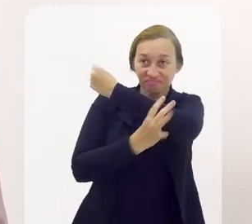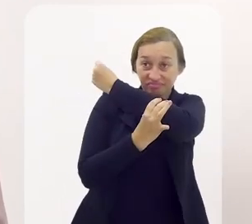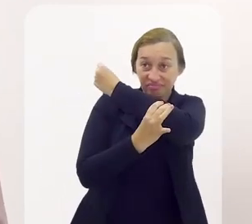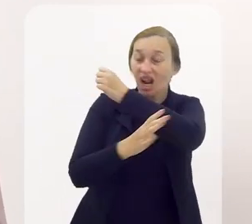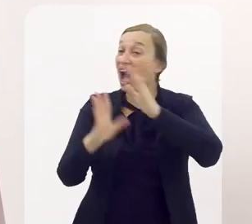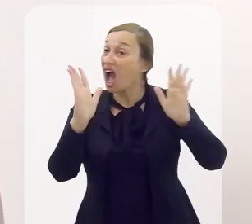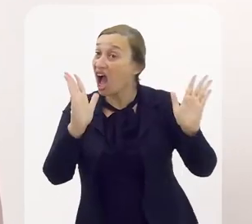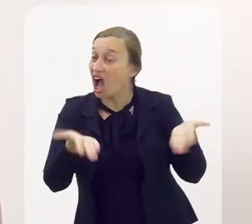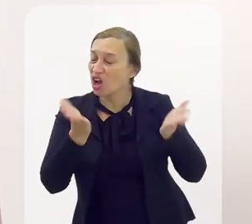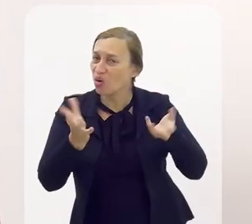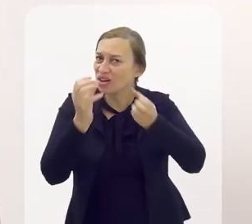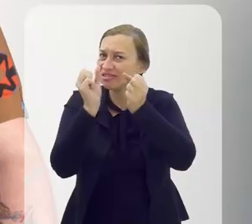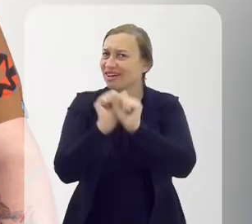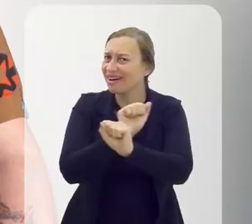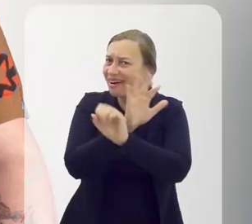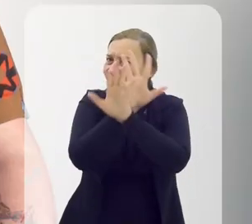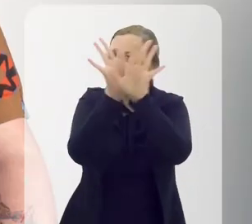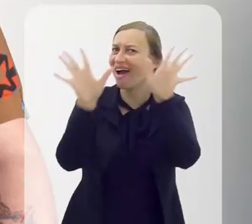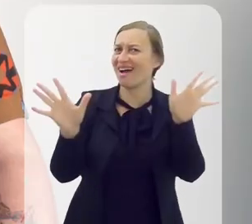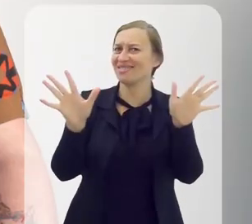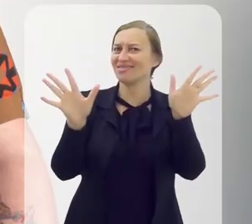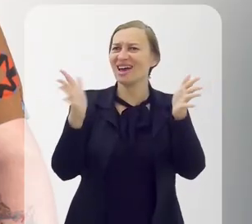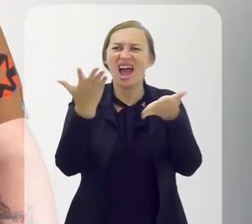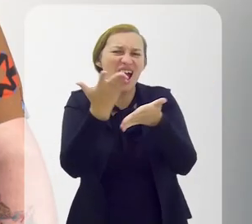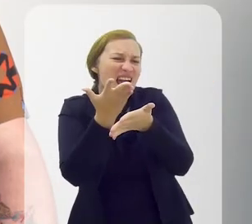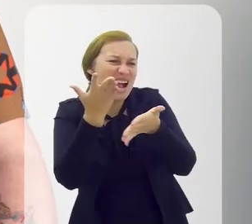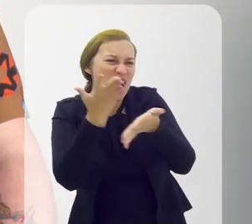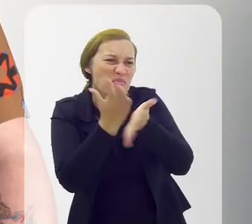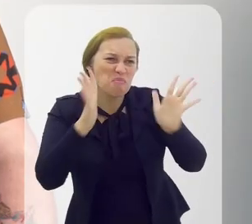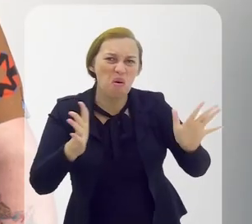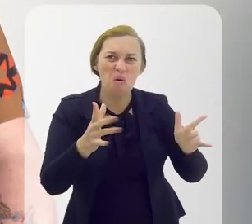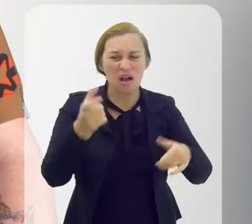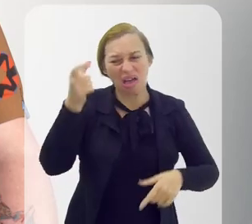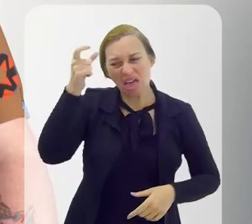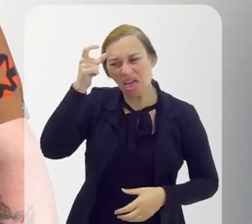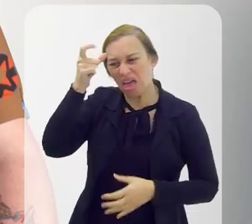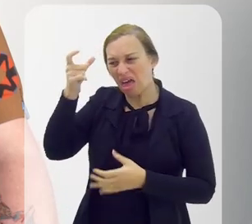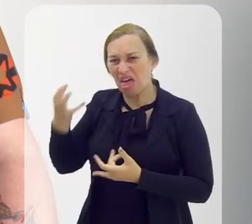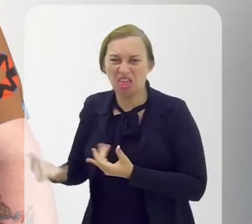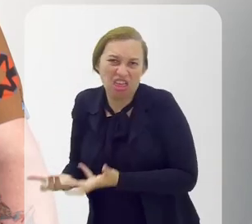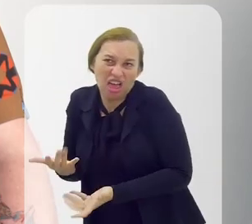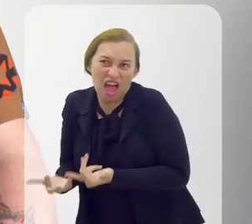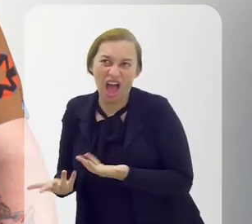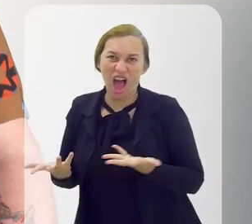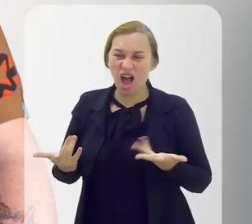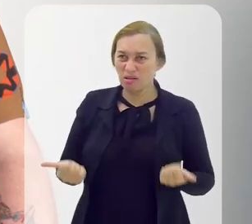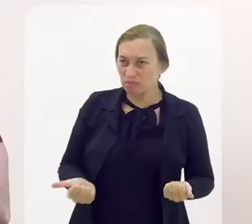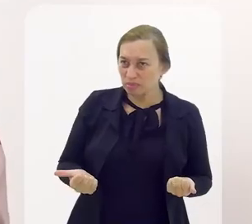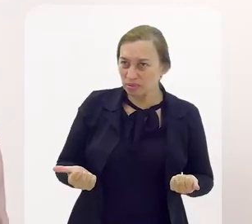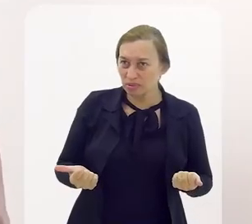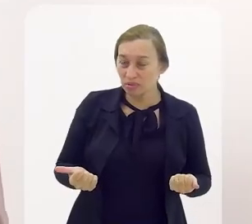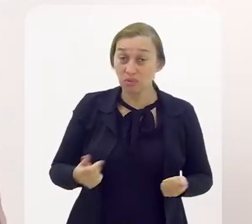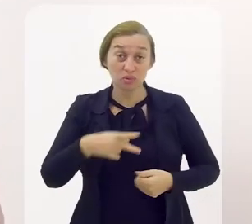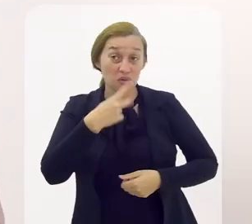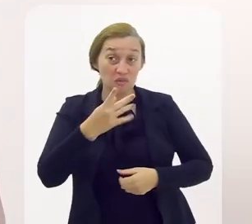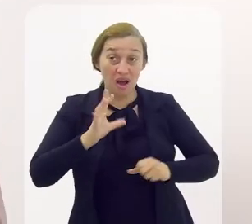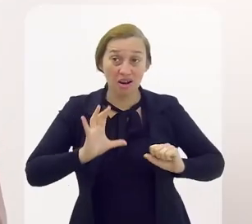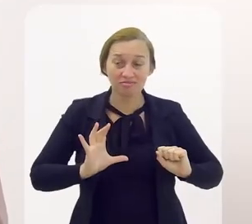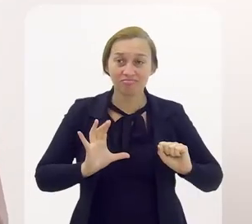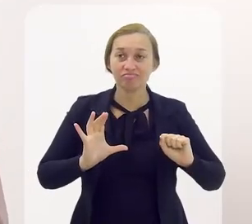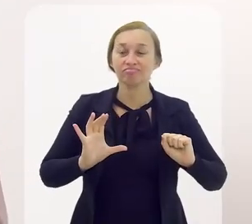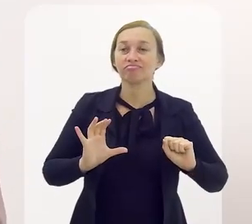Eu acho que agora está bem claro. Então, acabou essa coisa do diabo e se falou dessa